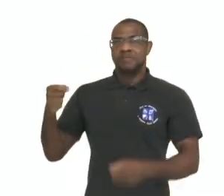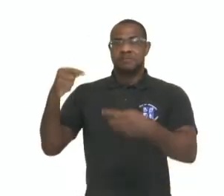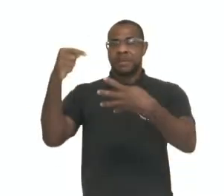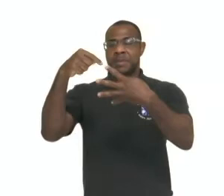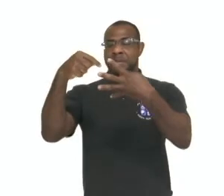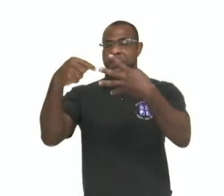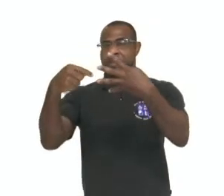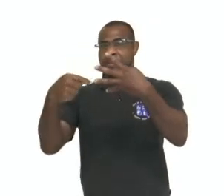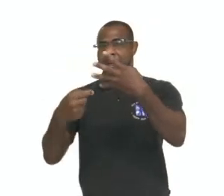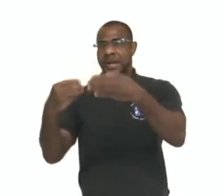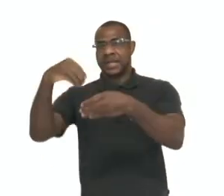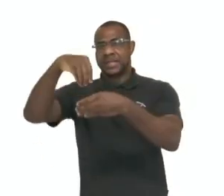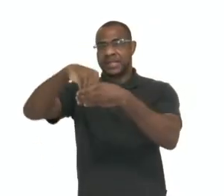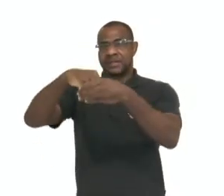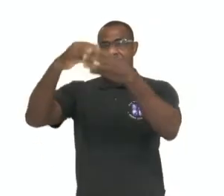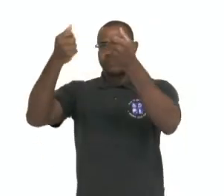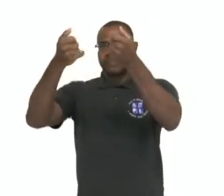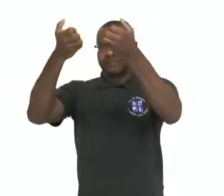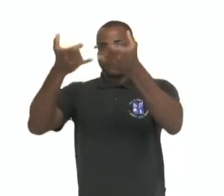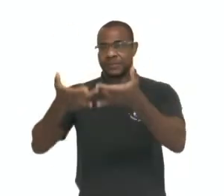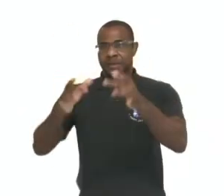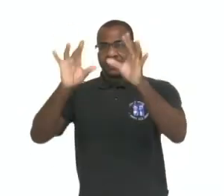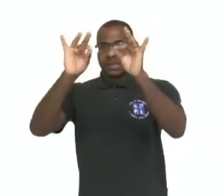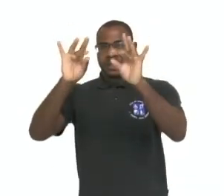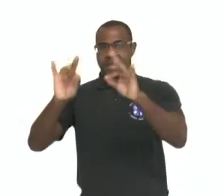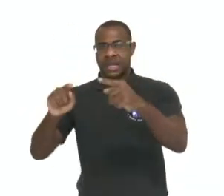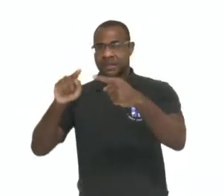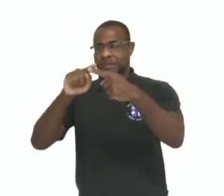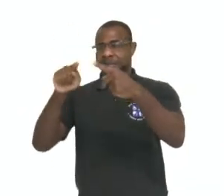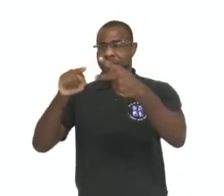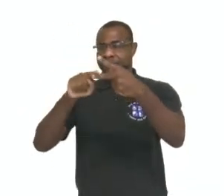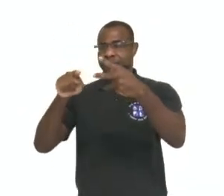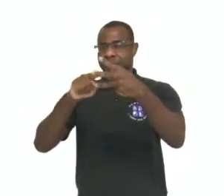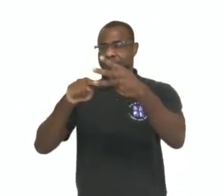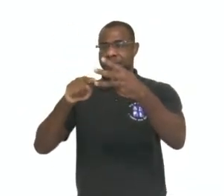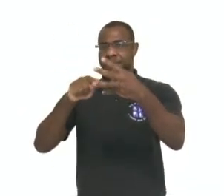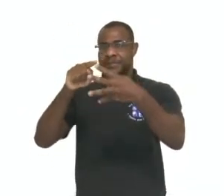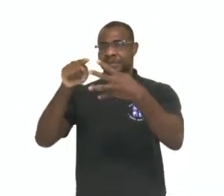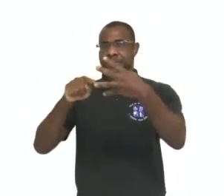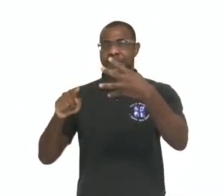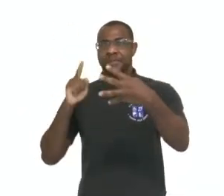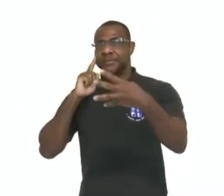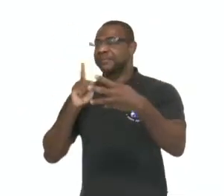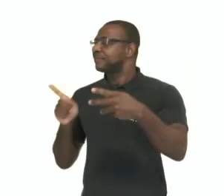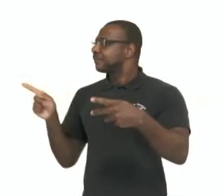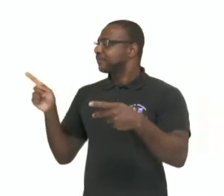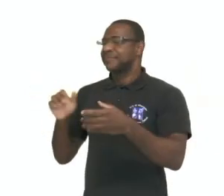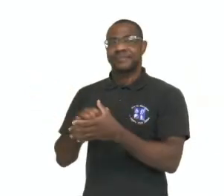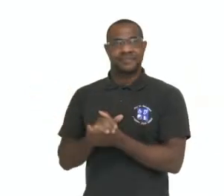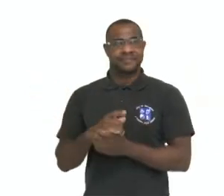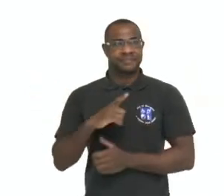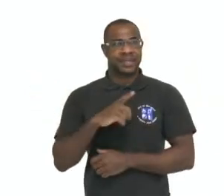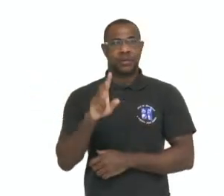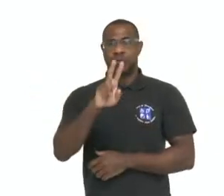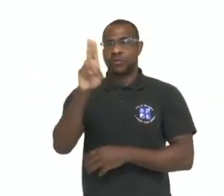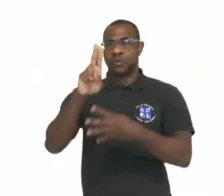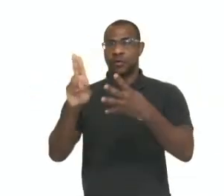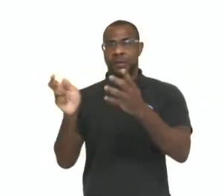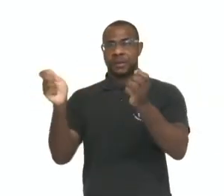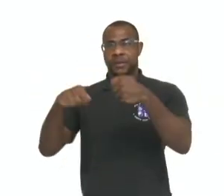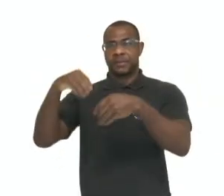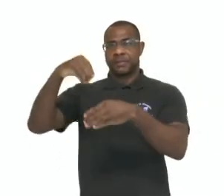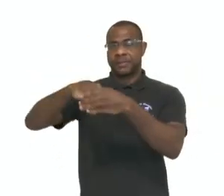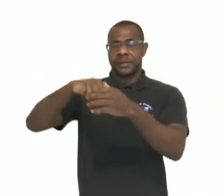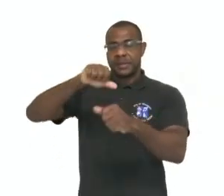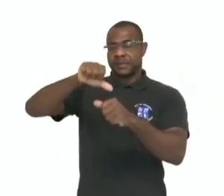parte interna dela. O ânodo de zinco, condutor de grafite, o cátodo contendo ali, então, uma pasta. E ela tem a capacidade de